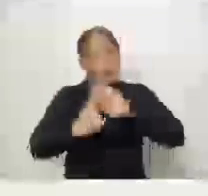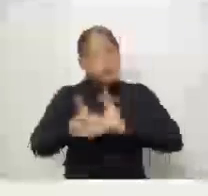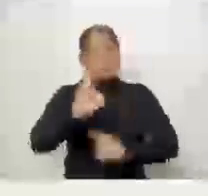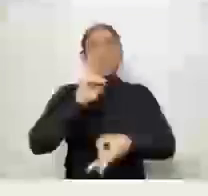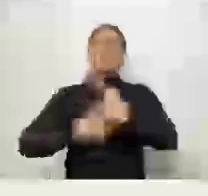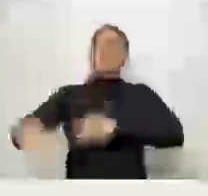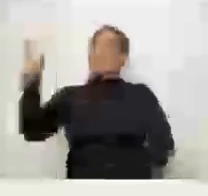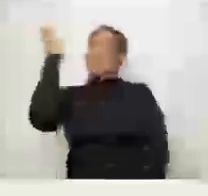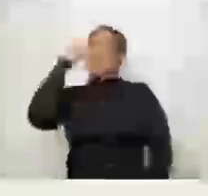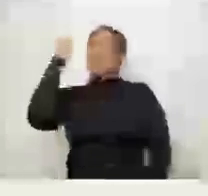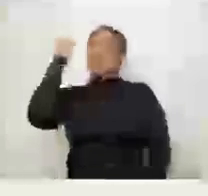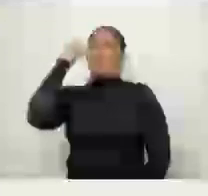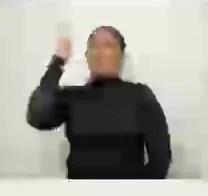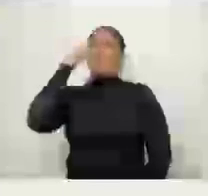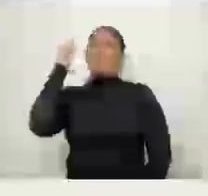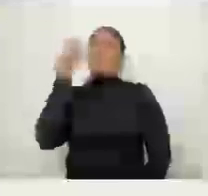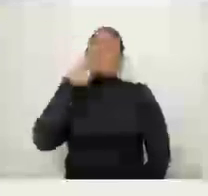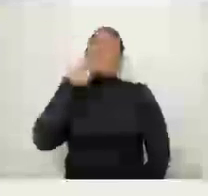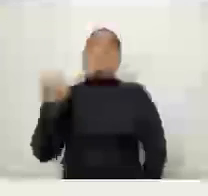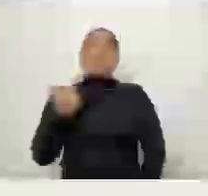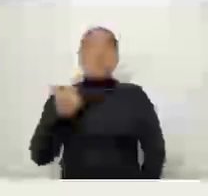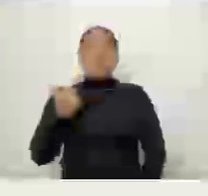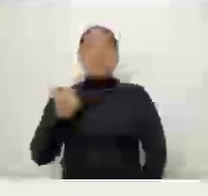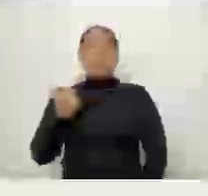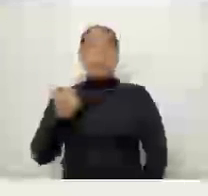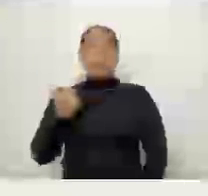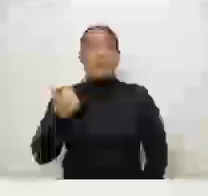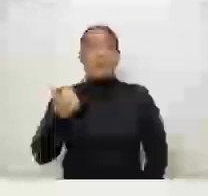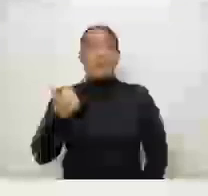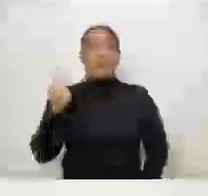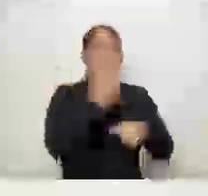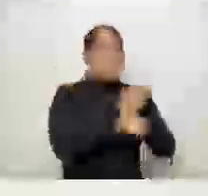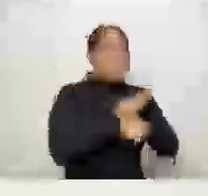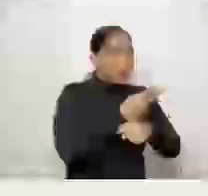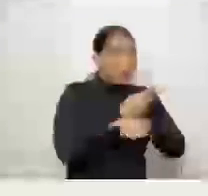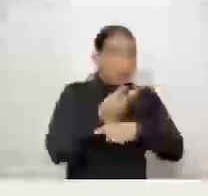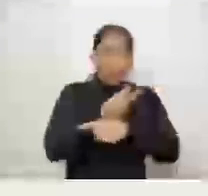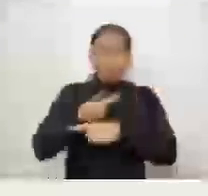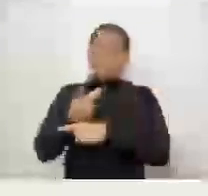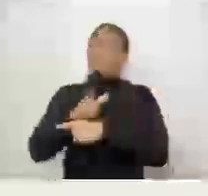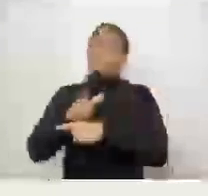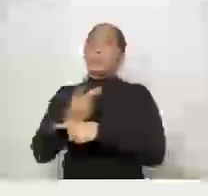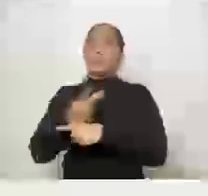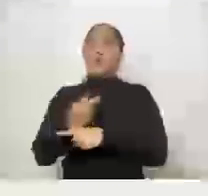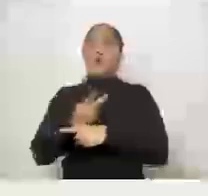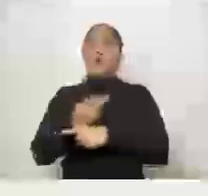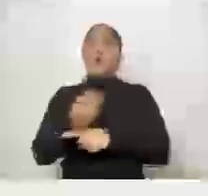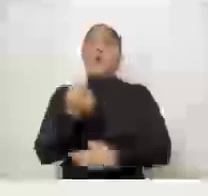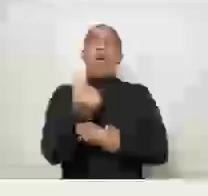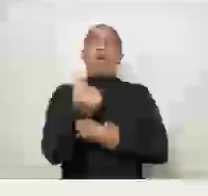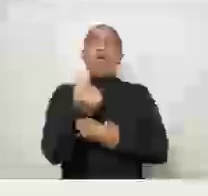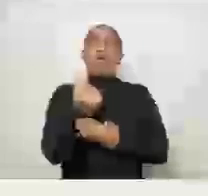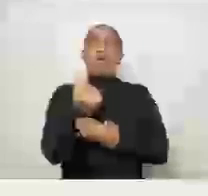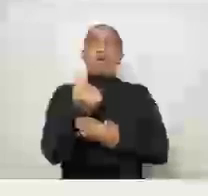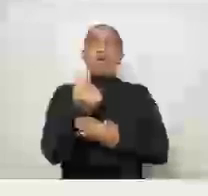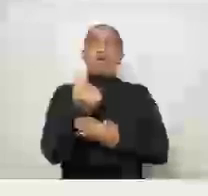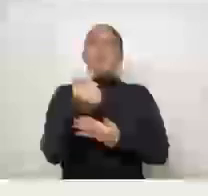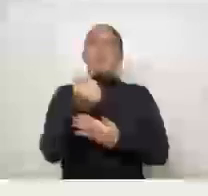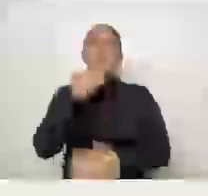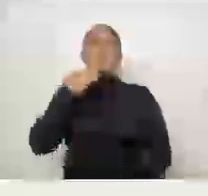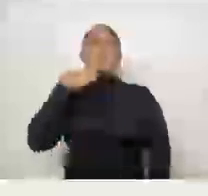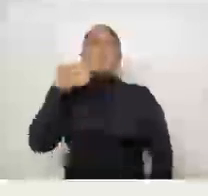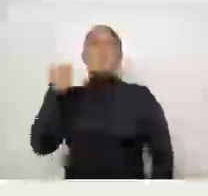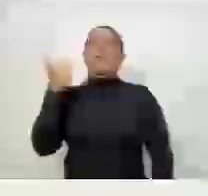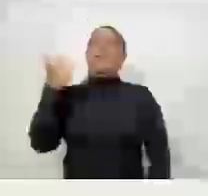a emenda para ajudar a nossa comunidade. E lá nos fundos vai cair do céu essa UBS. Com certeza vai ajudar